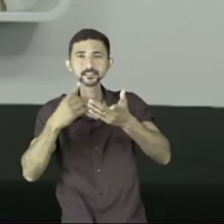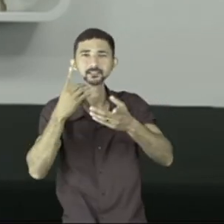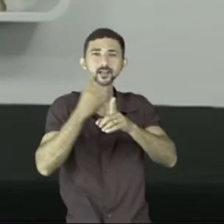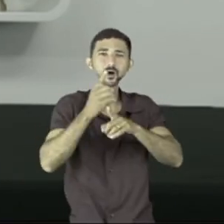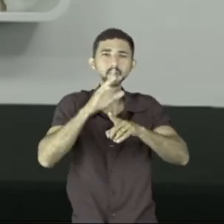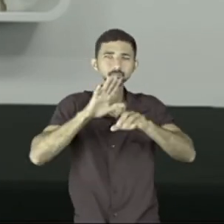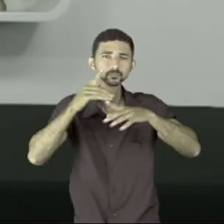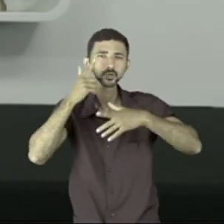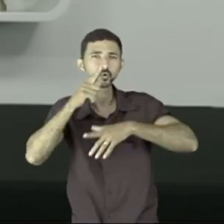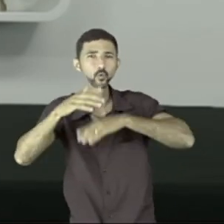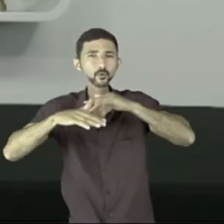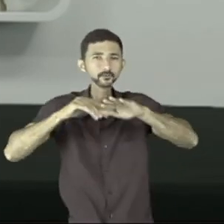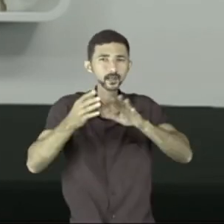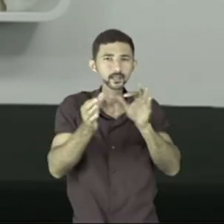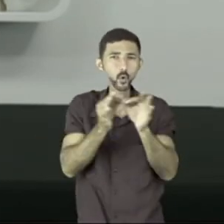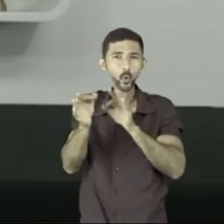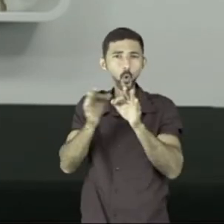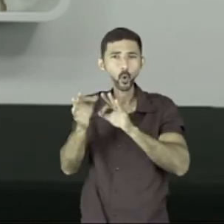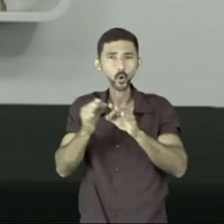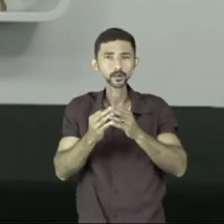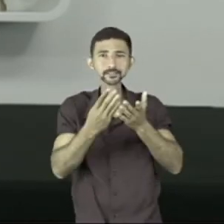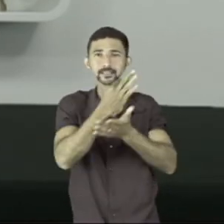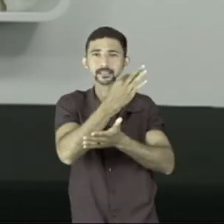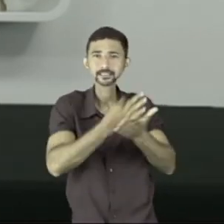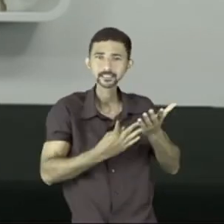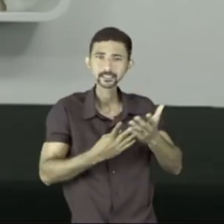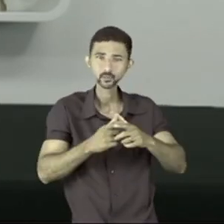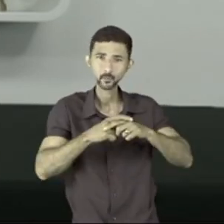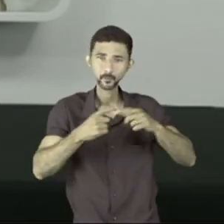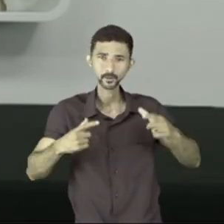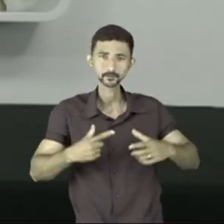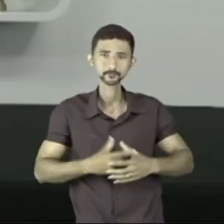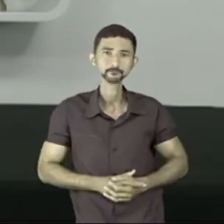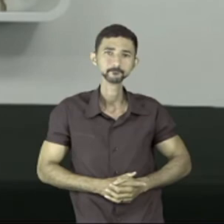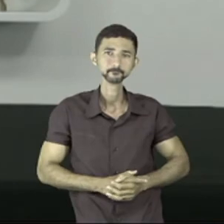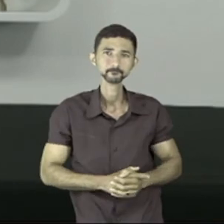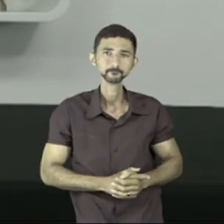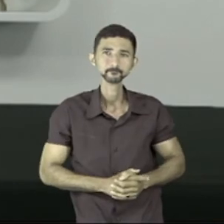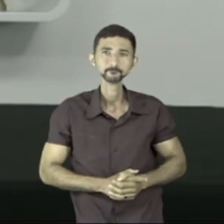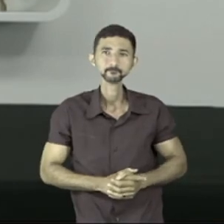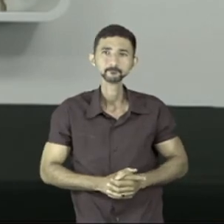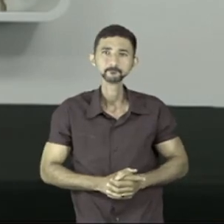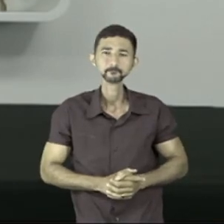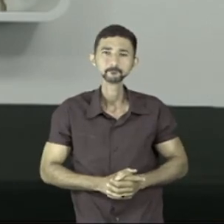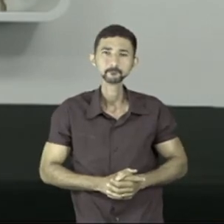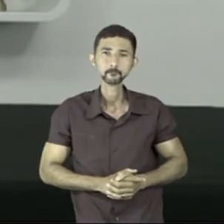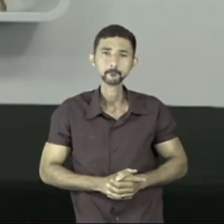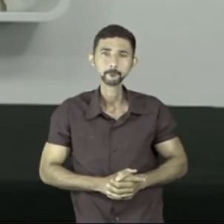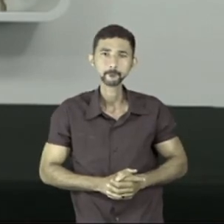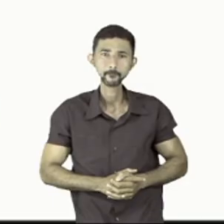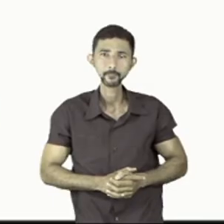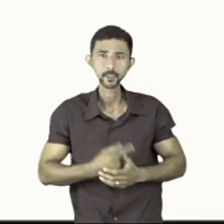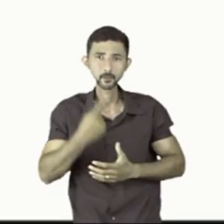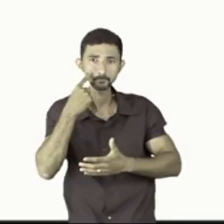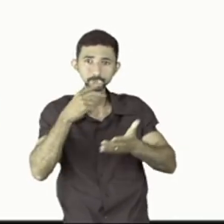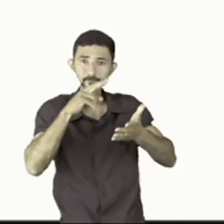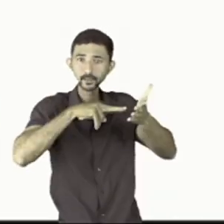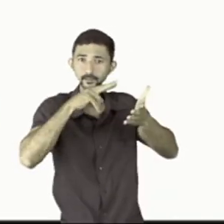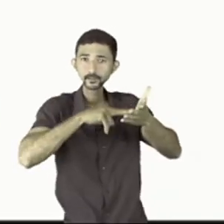consegue organizar um texto muito maior e aí volta lá para a telinha para você observar